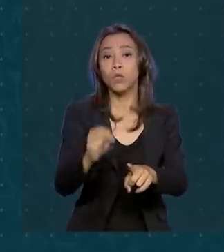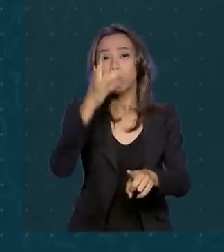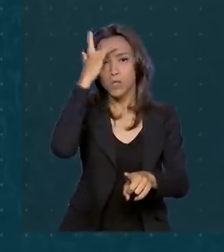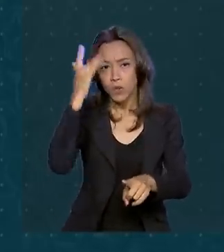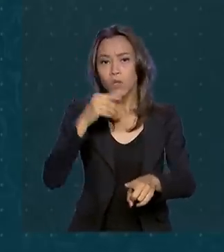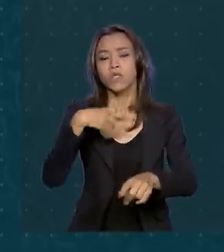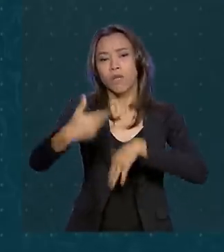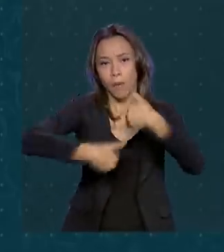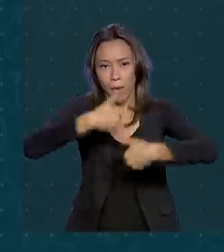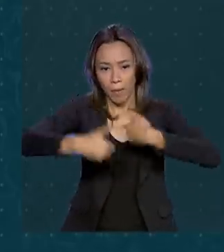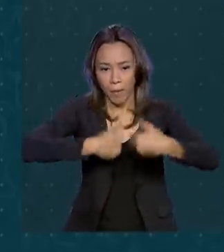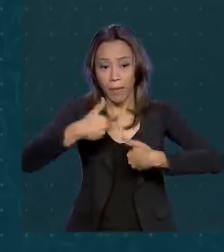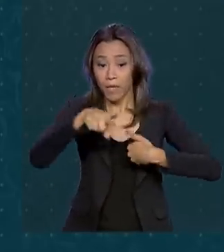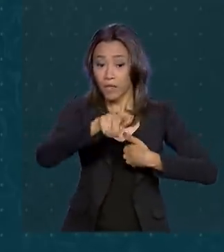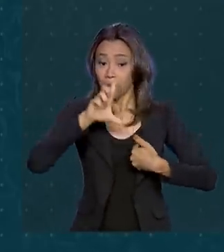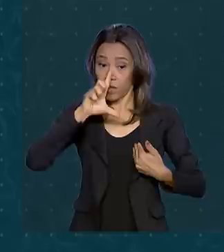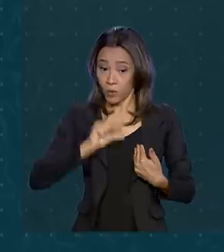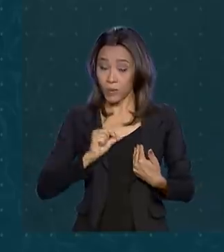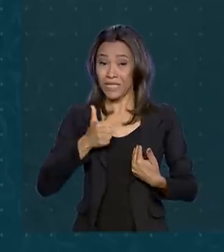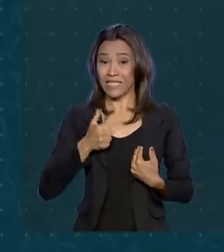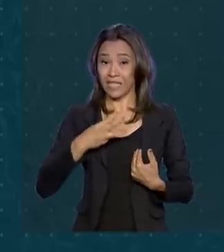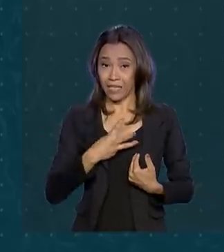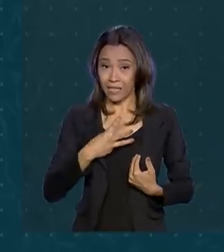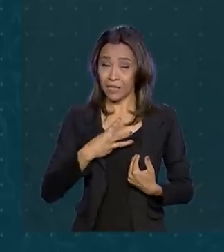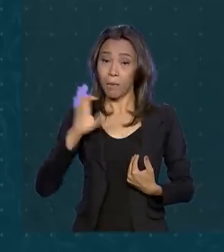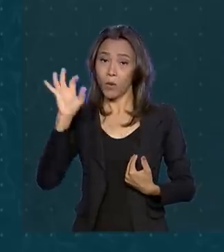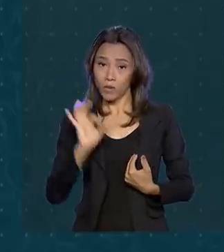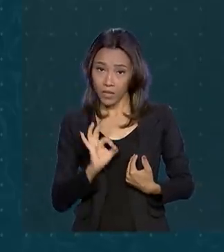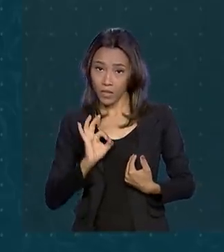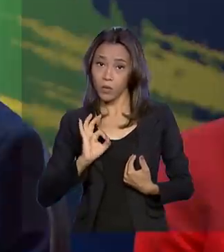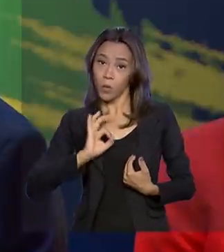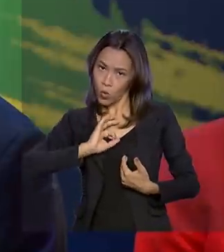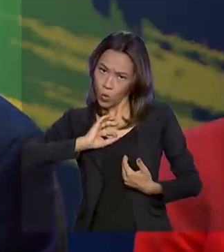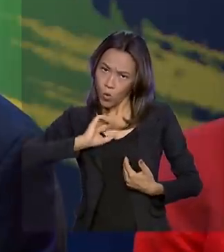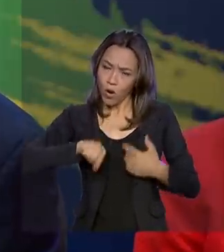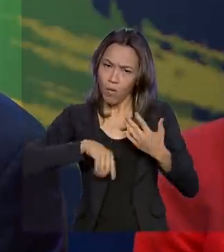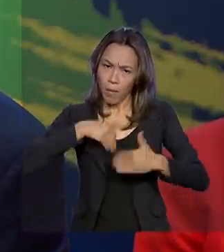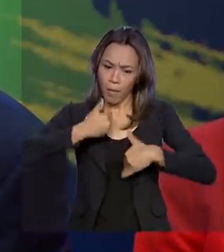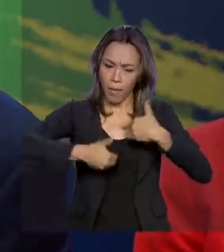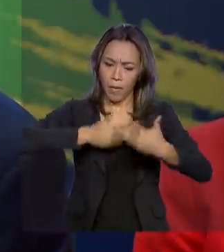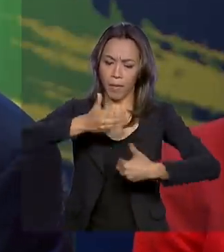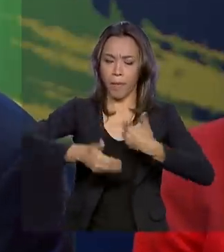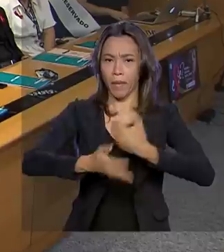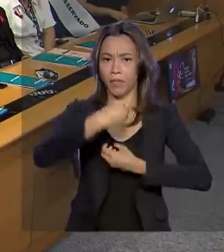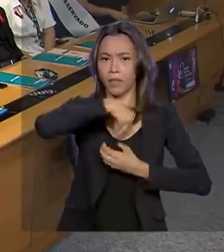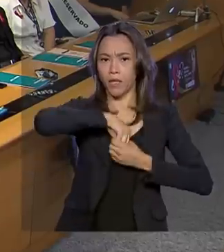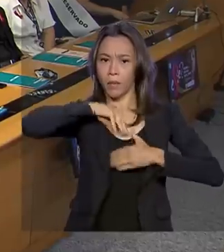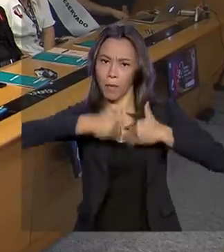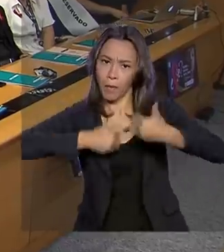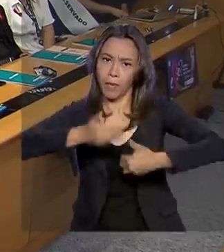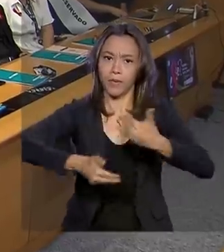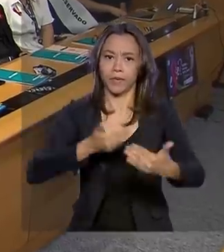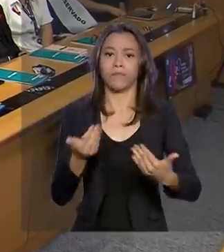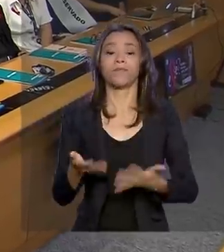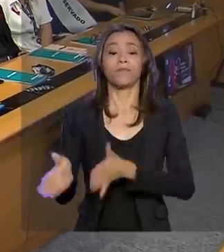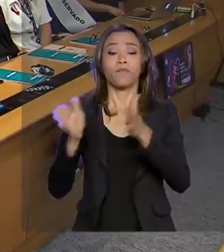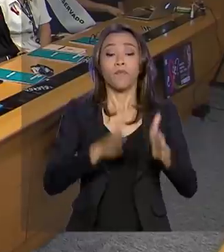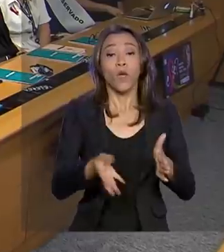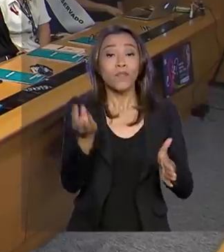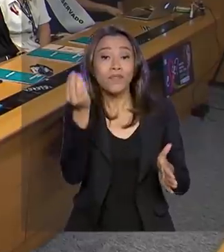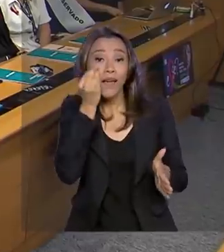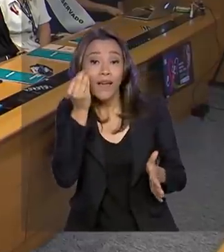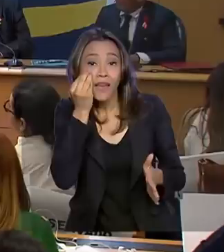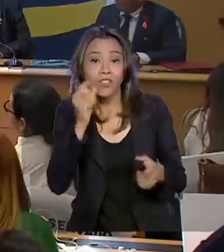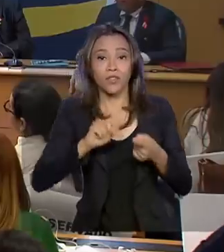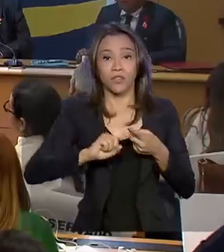reduz em mais de 13% o desenvolvimento da doença. O Ministério da Saúde lembra que tanto o teste quanto o